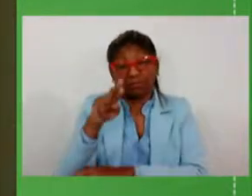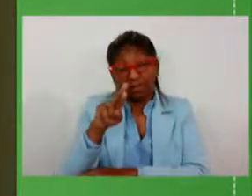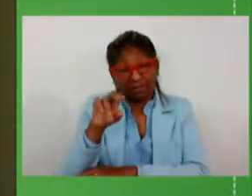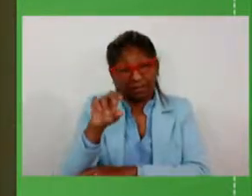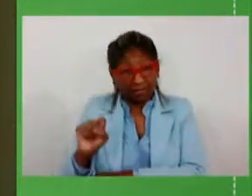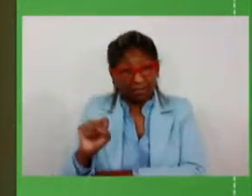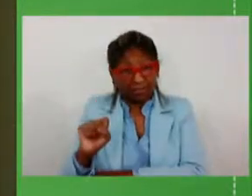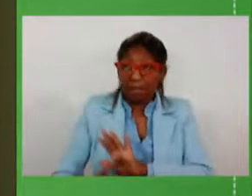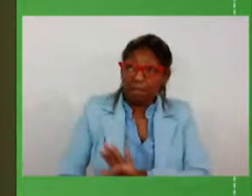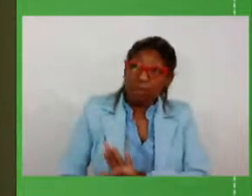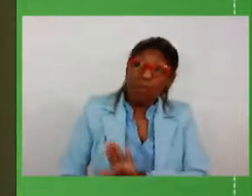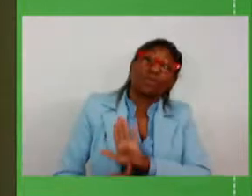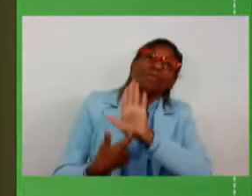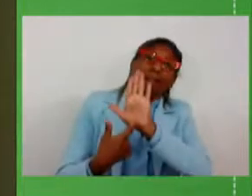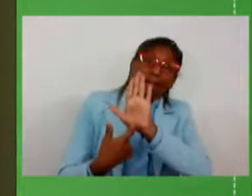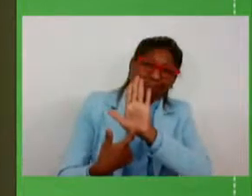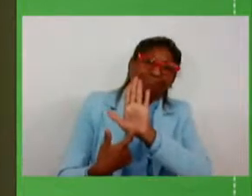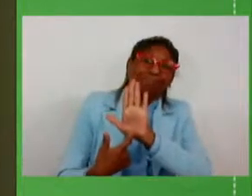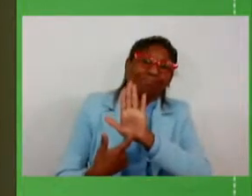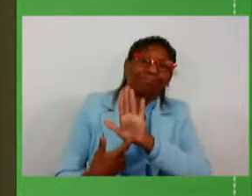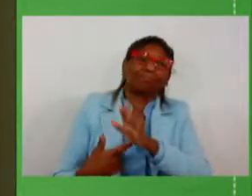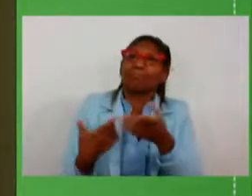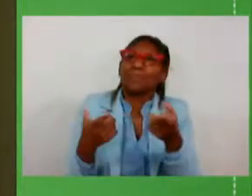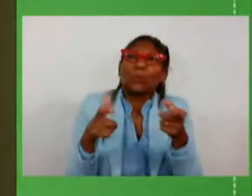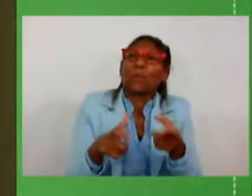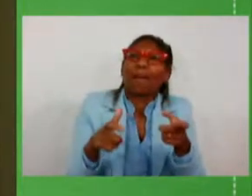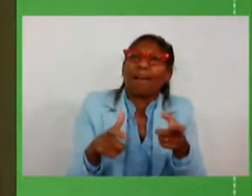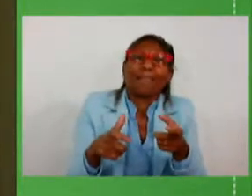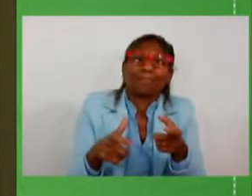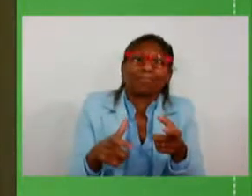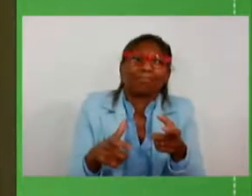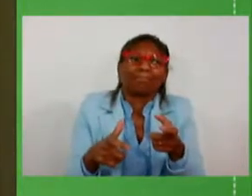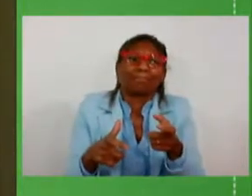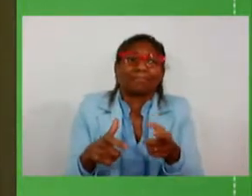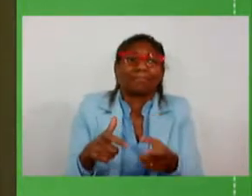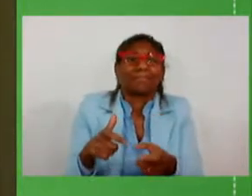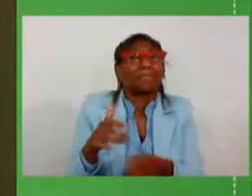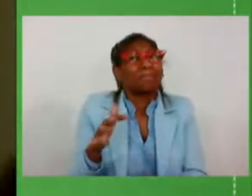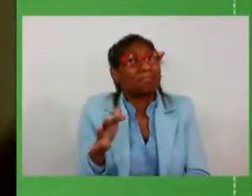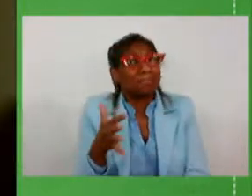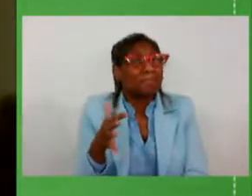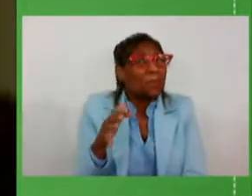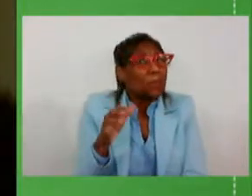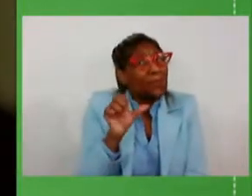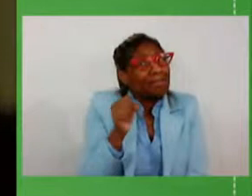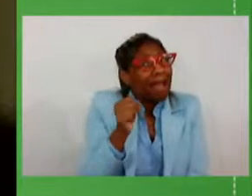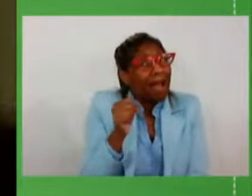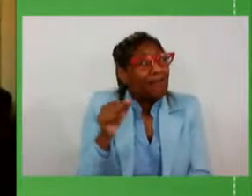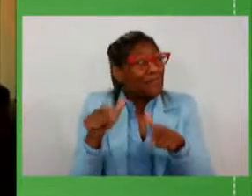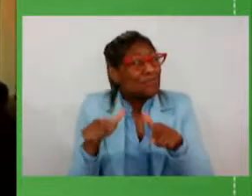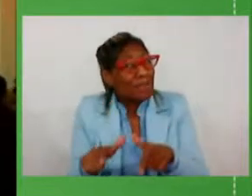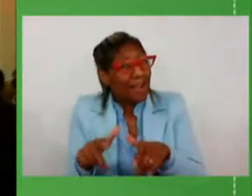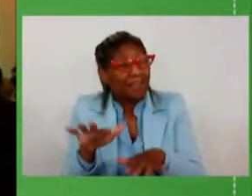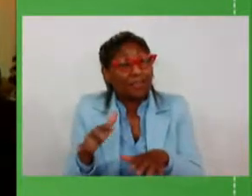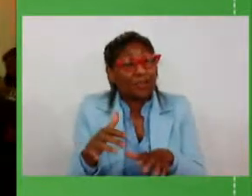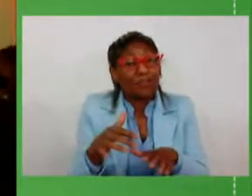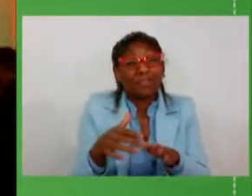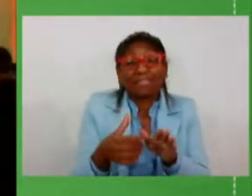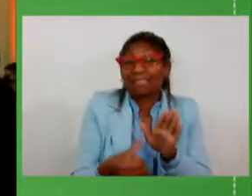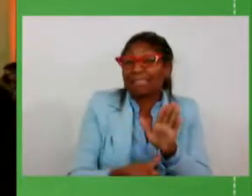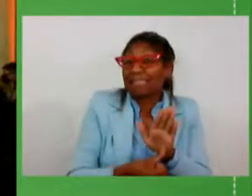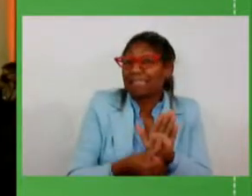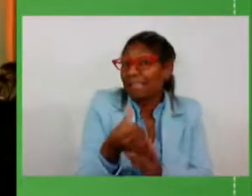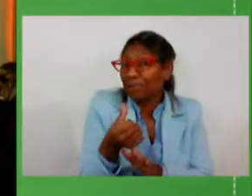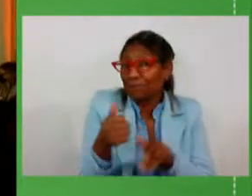buscando ficar até a oitava posição talvez na sexta posição entre os estados